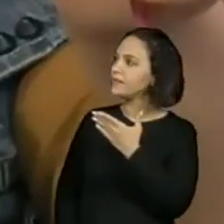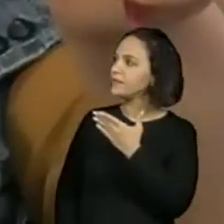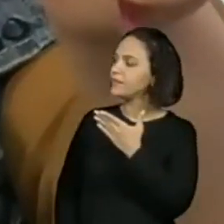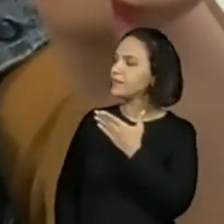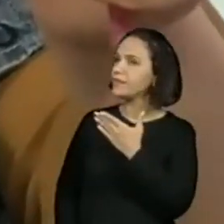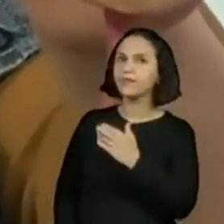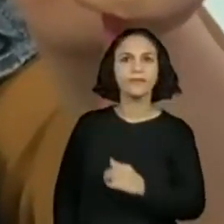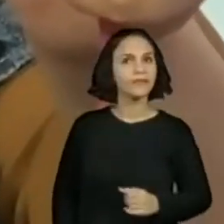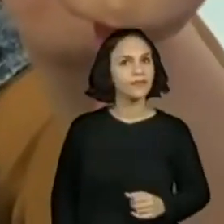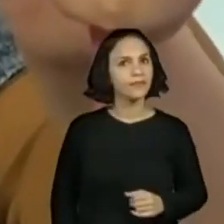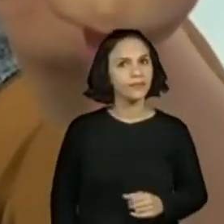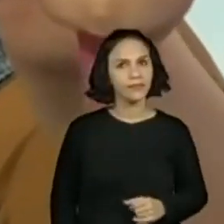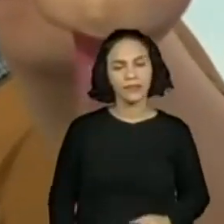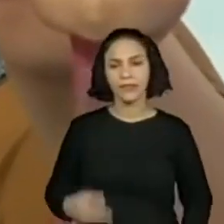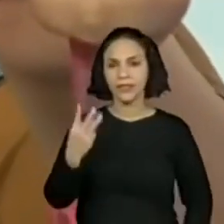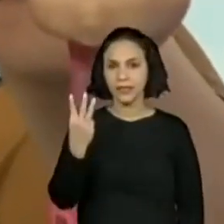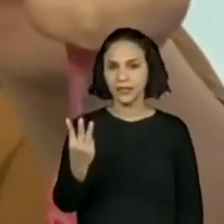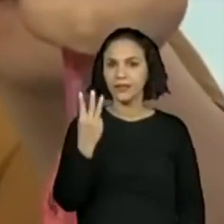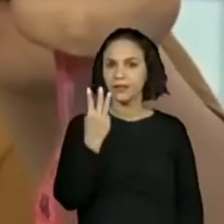Ah, olha aqui.